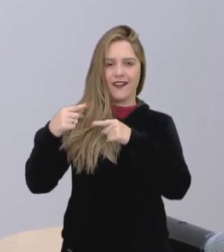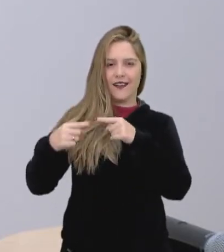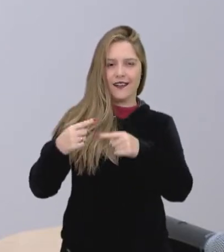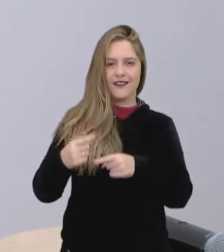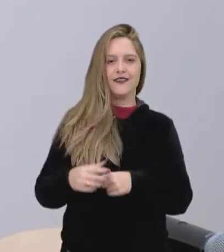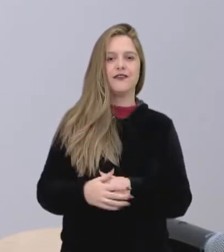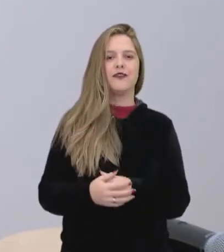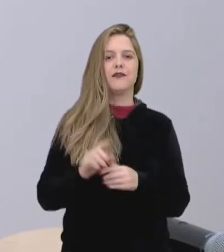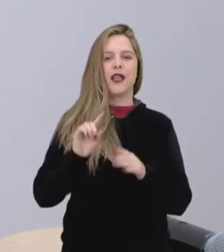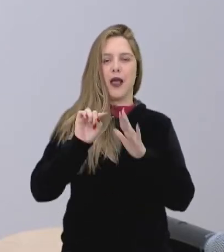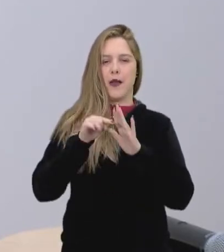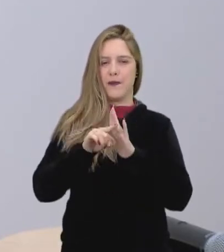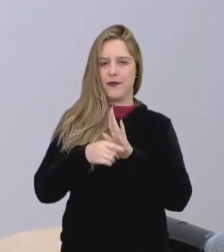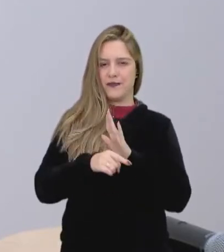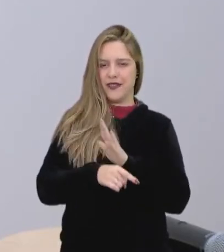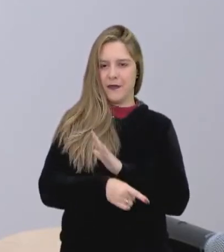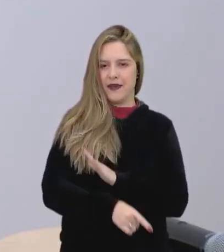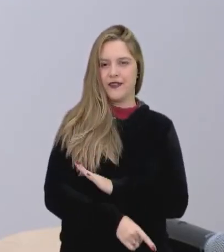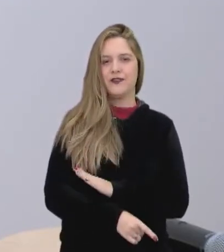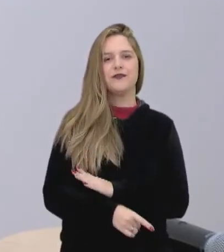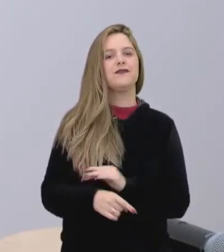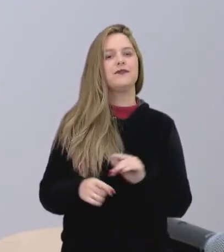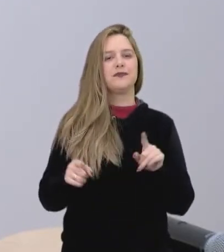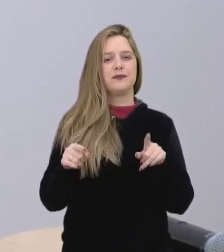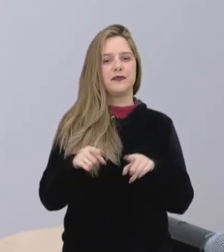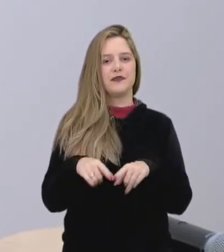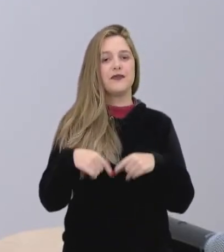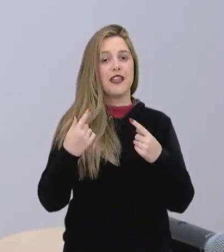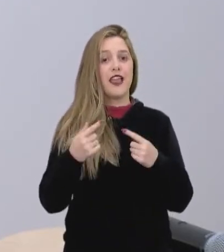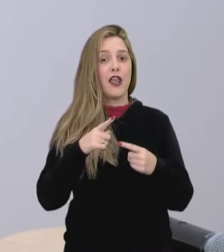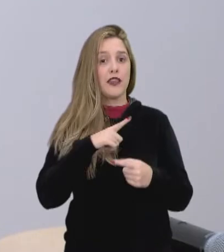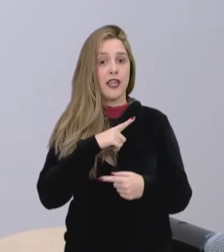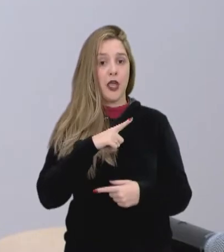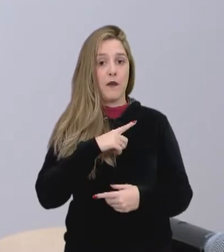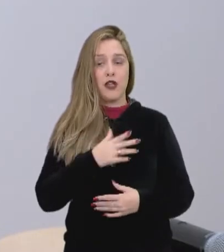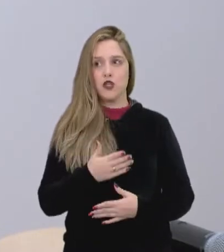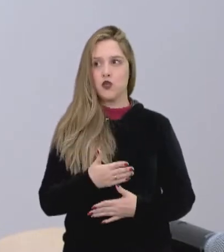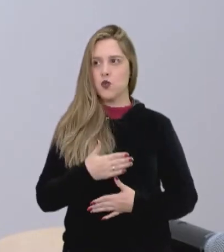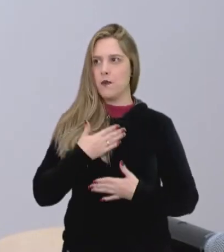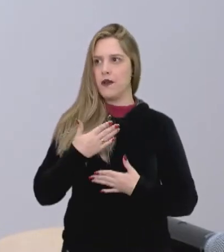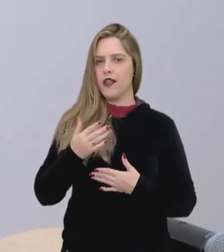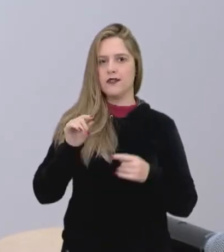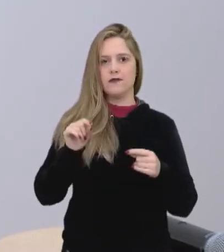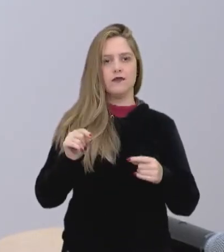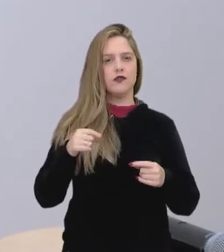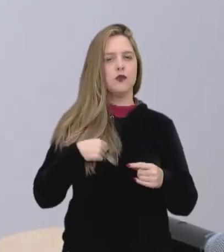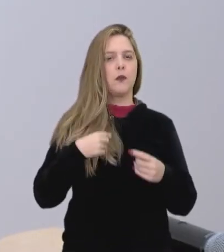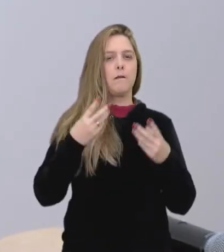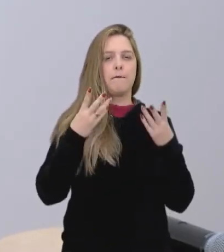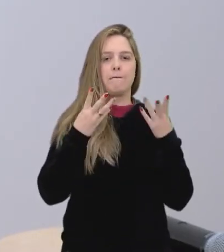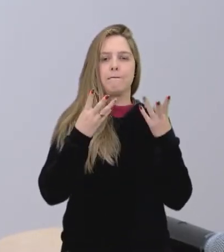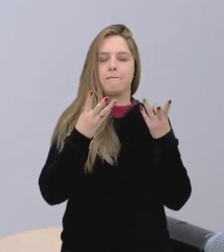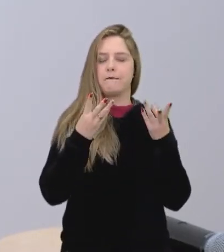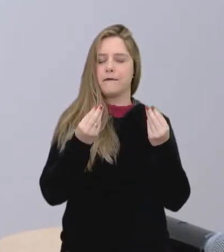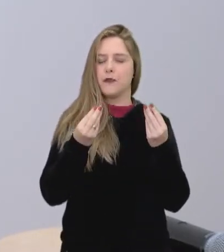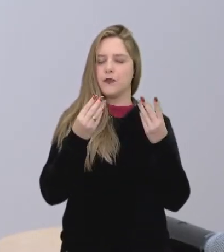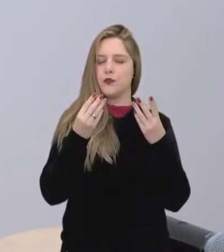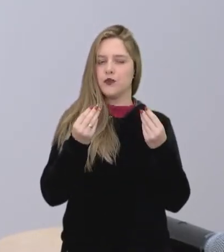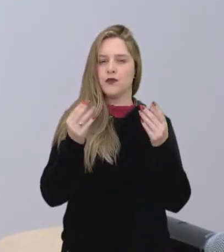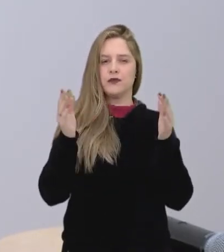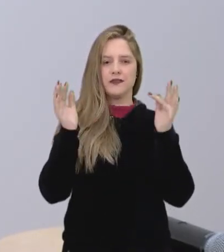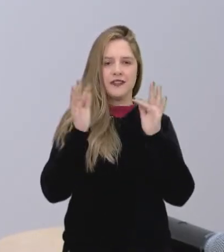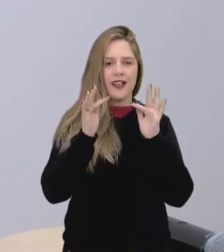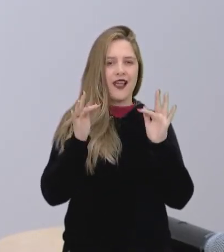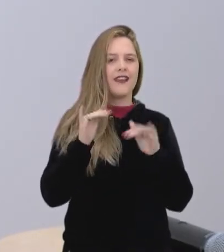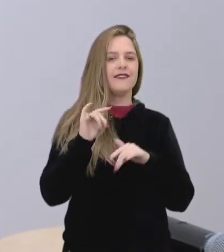aprofundamentos e eu tenho uma surpresa aqui que me deixou muito satisfeito em